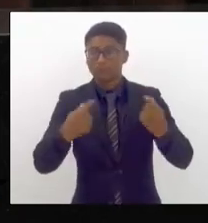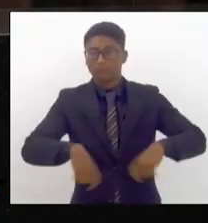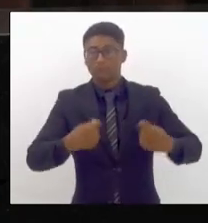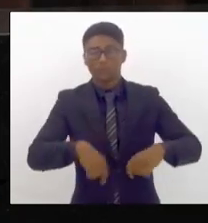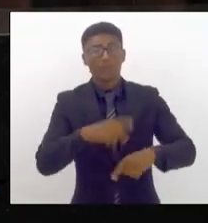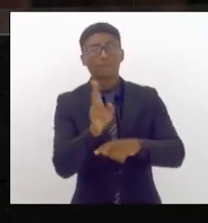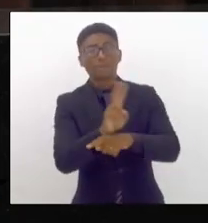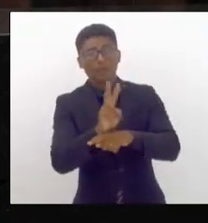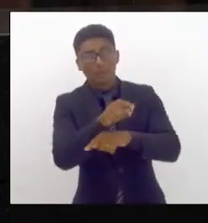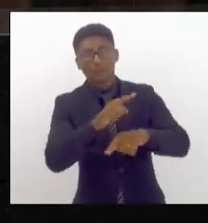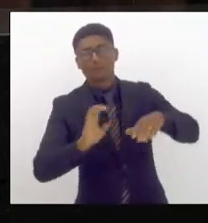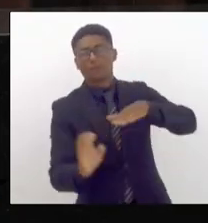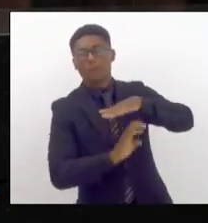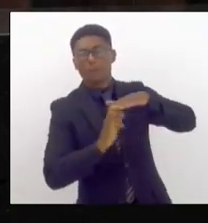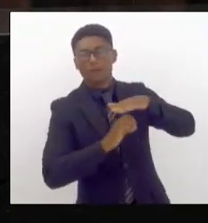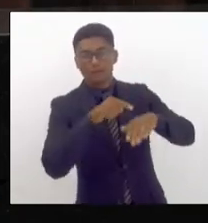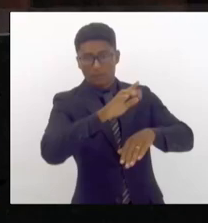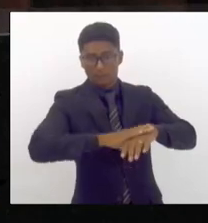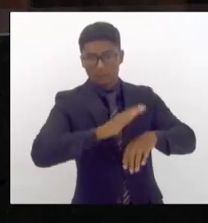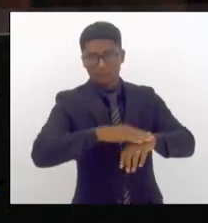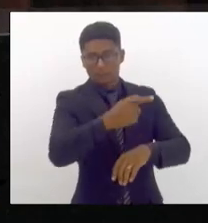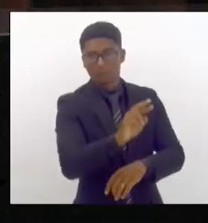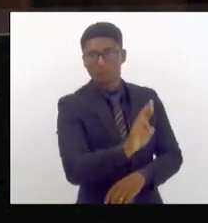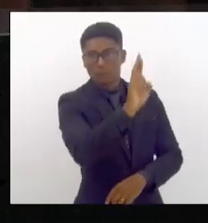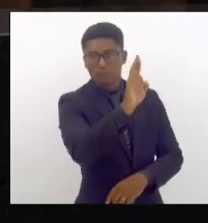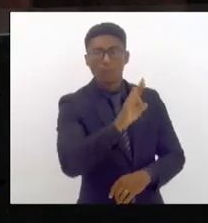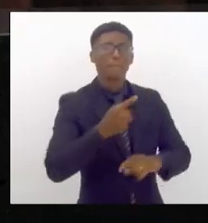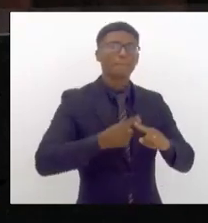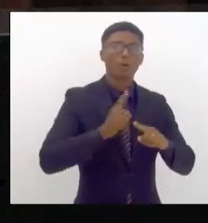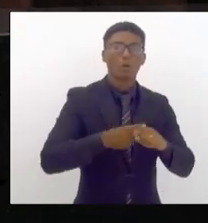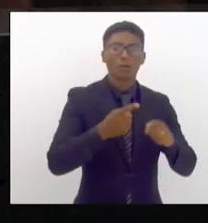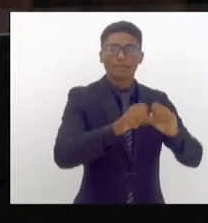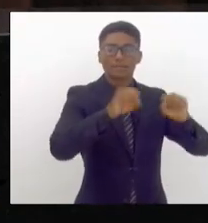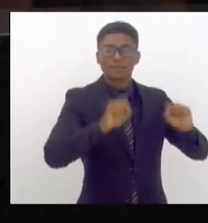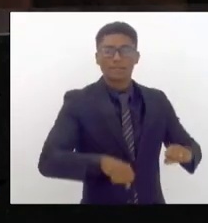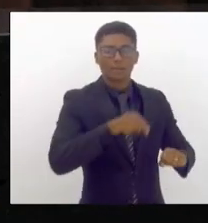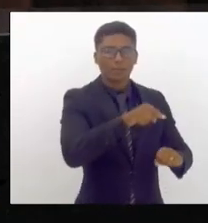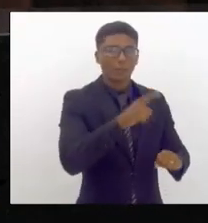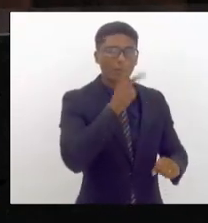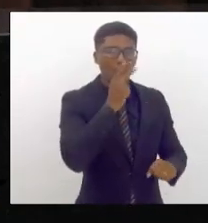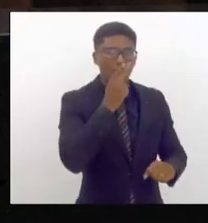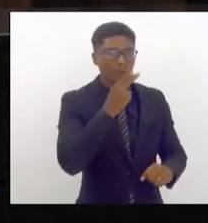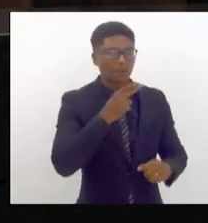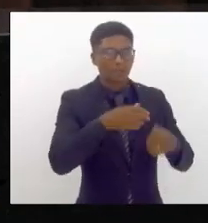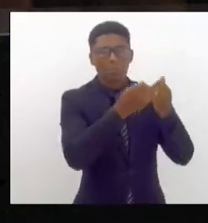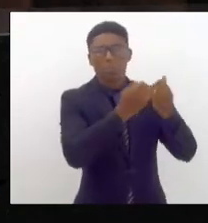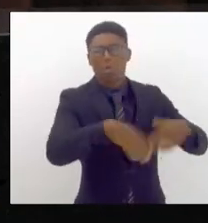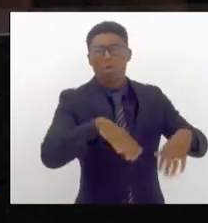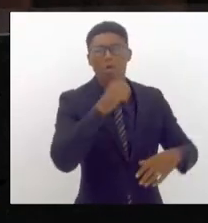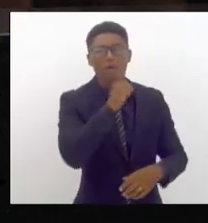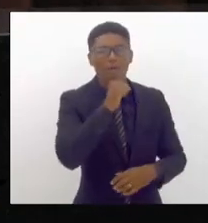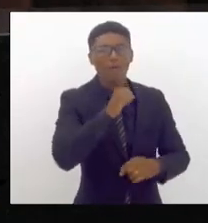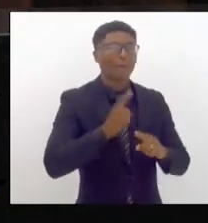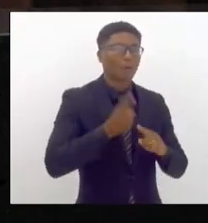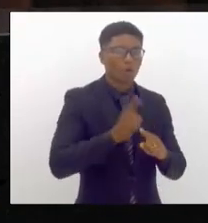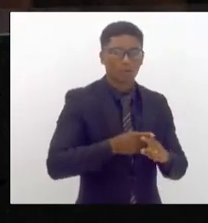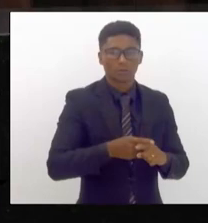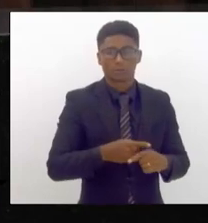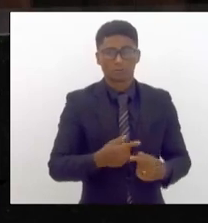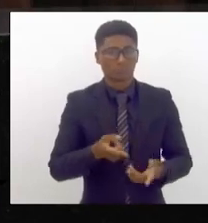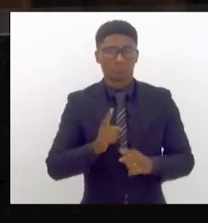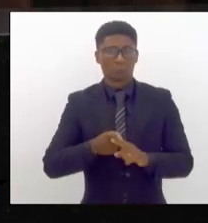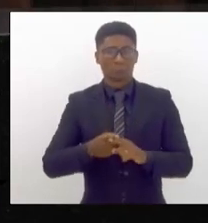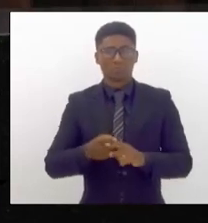da própria empresa que é a supervia o porquê que o sistema está deteriorado porque é muito fácil quando se dá